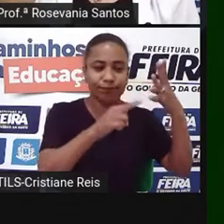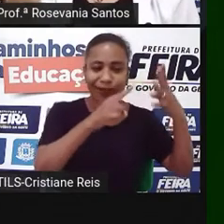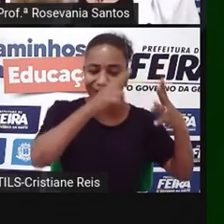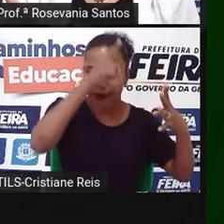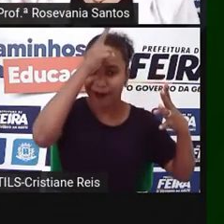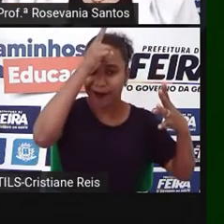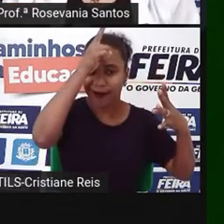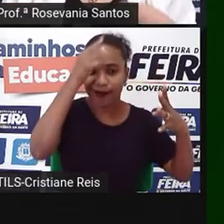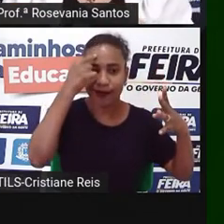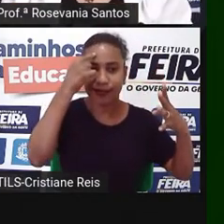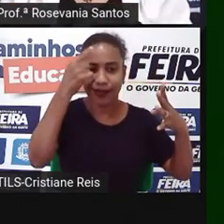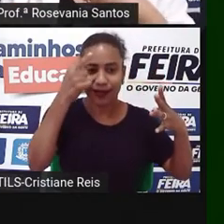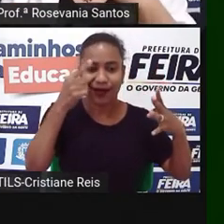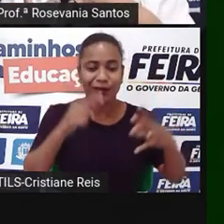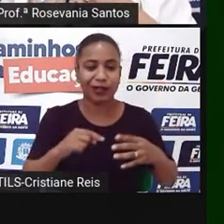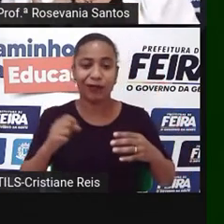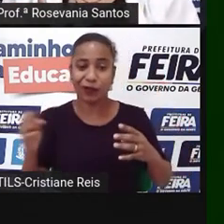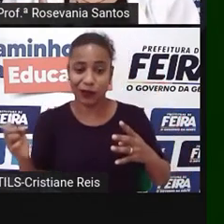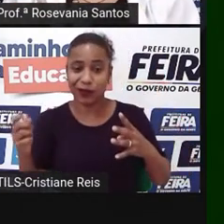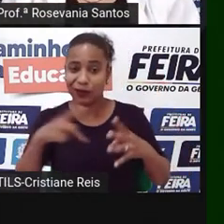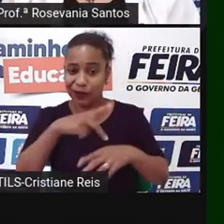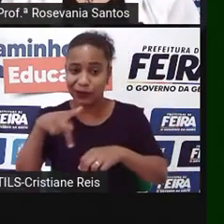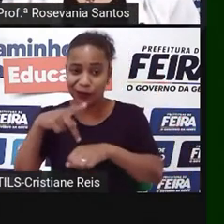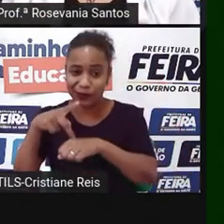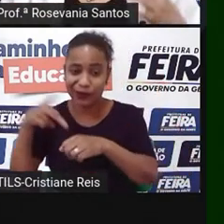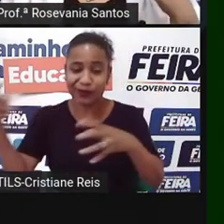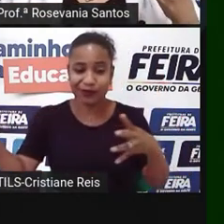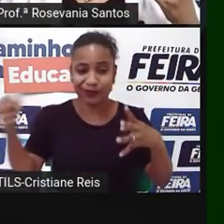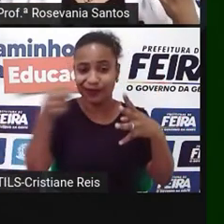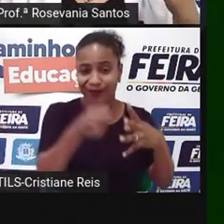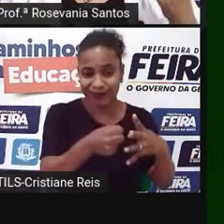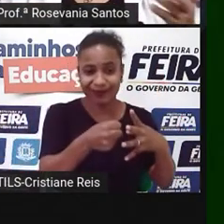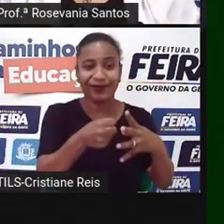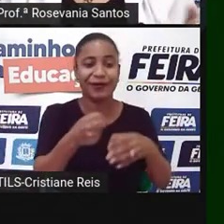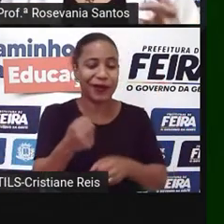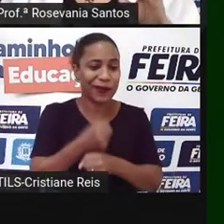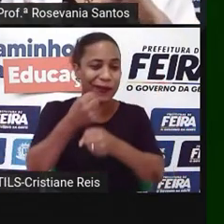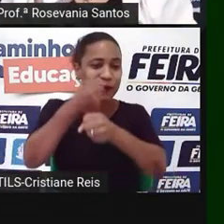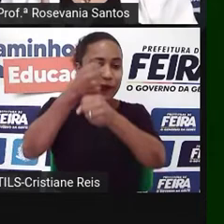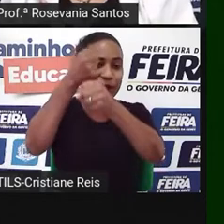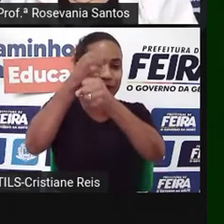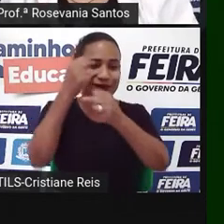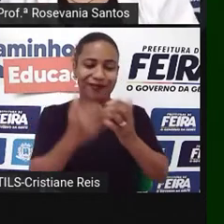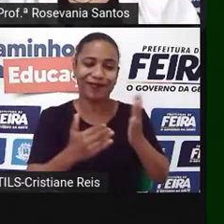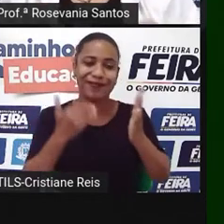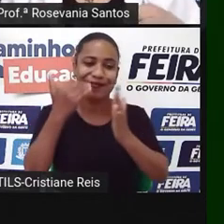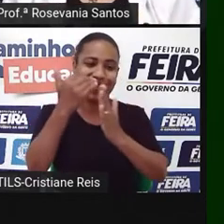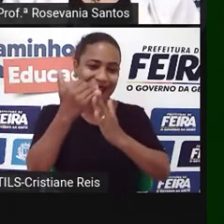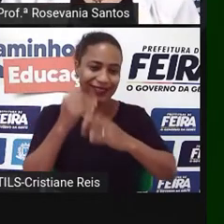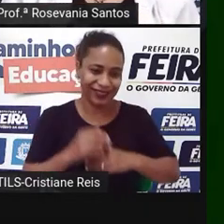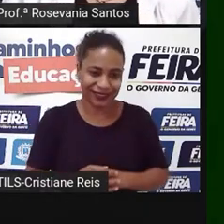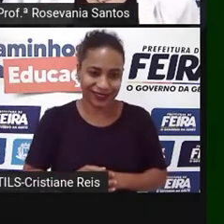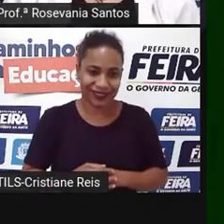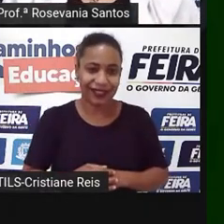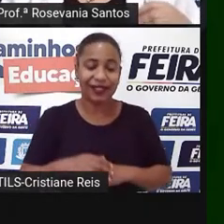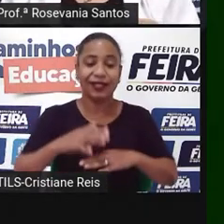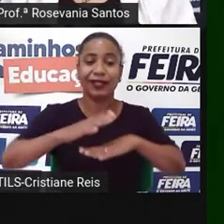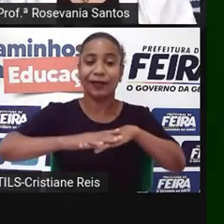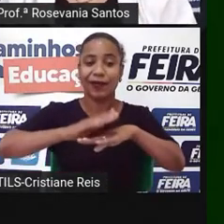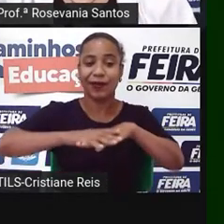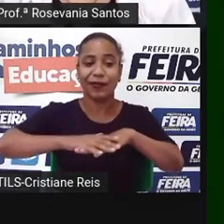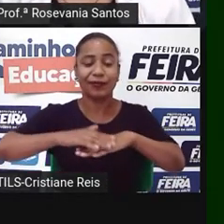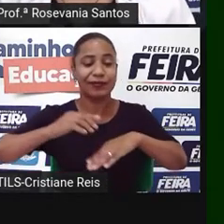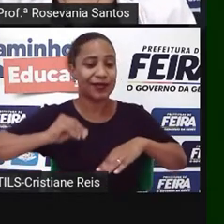parte de produção, que normalmente vai buscar o lucro, né? Aí o que que ele procura? Mão de obra barata, matéria-prima,